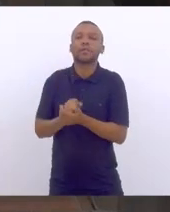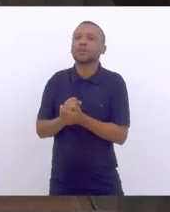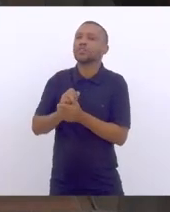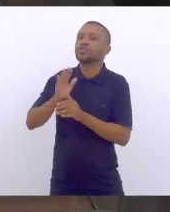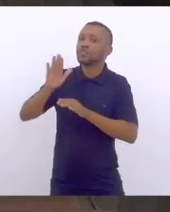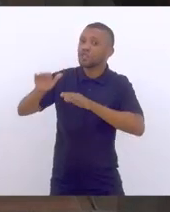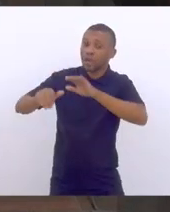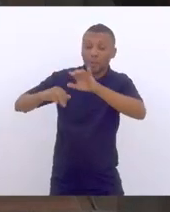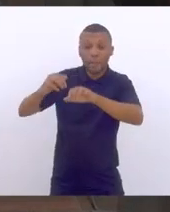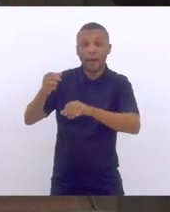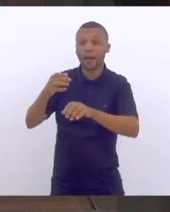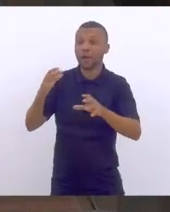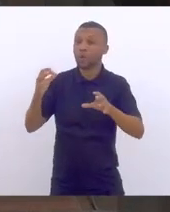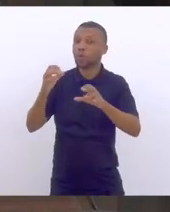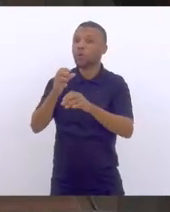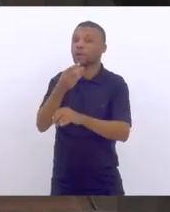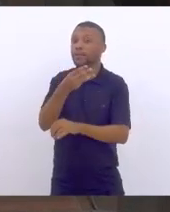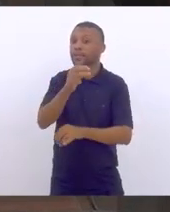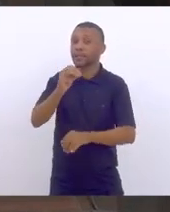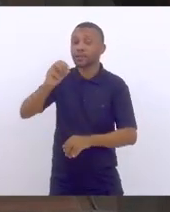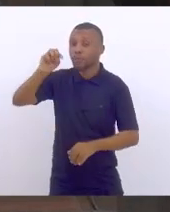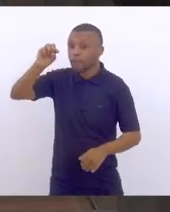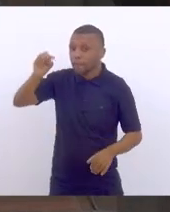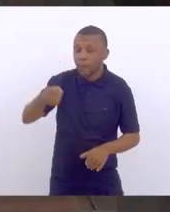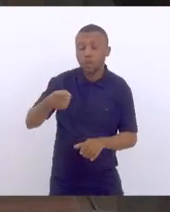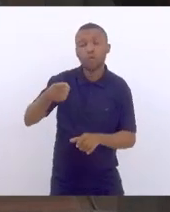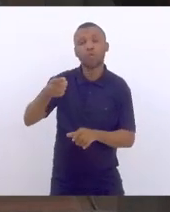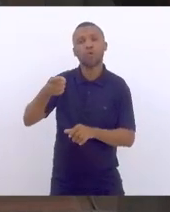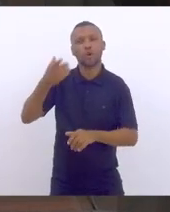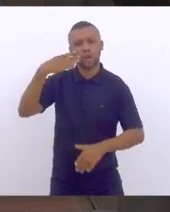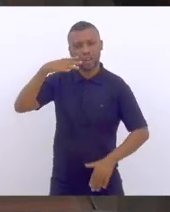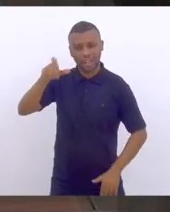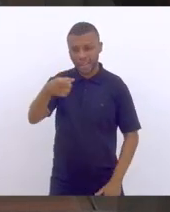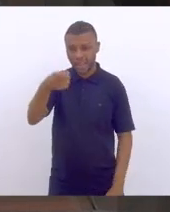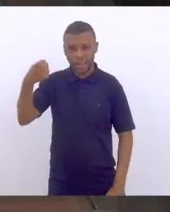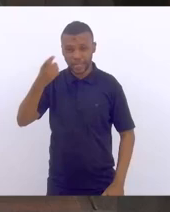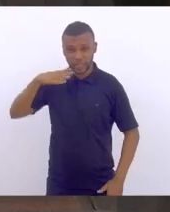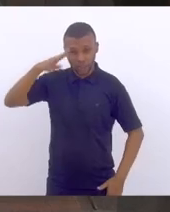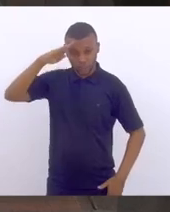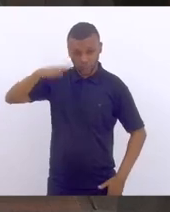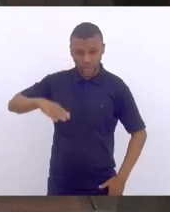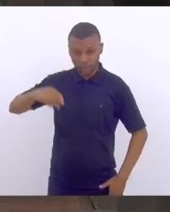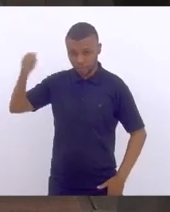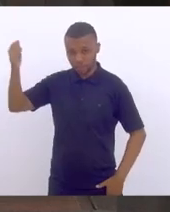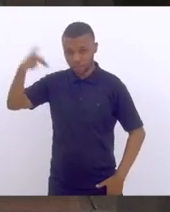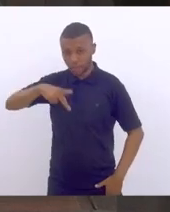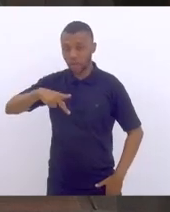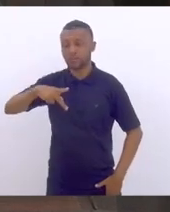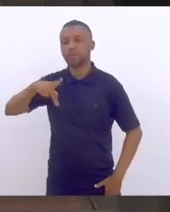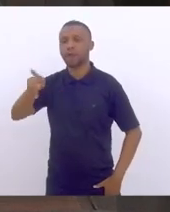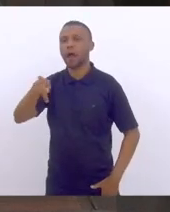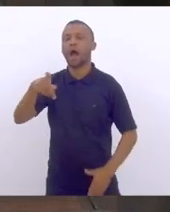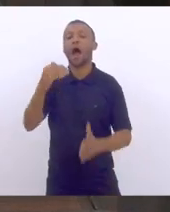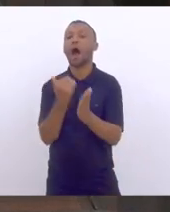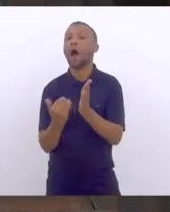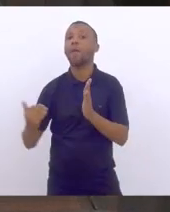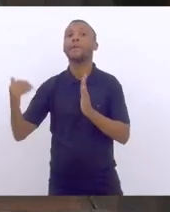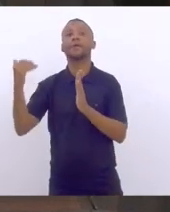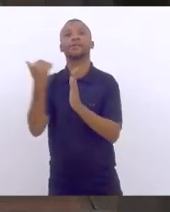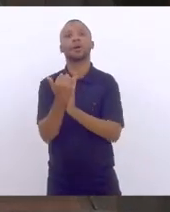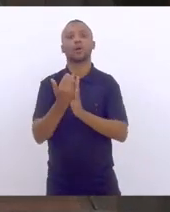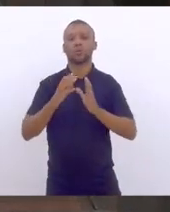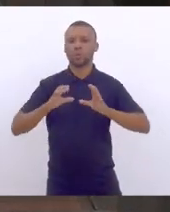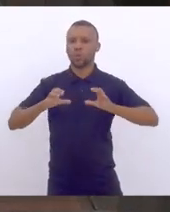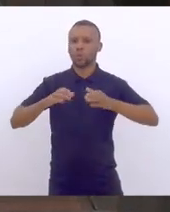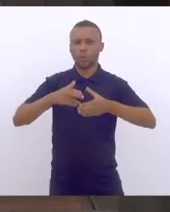reservistas russos para aumentar o potencial do seu exército invasor.